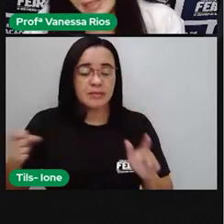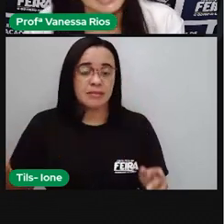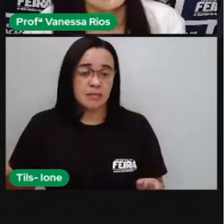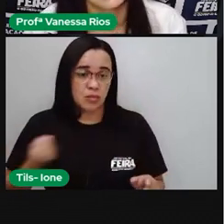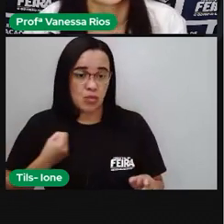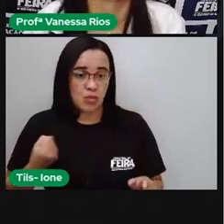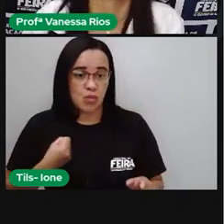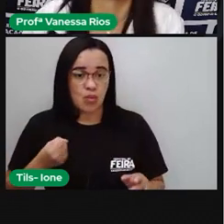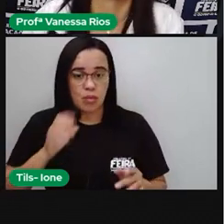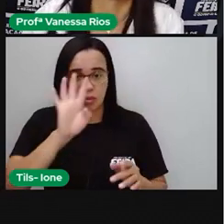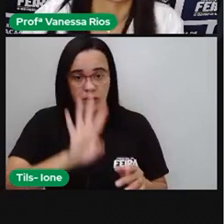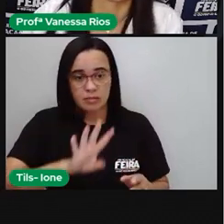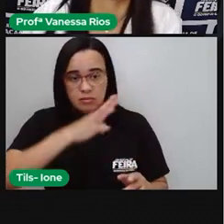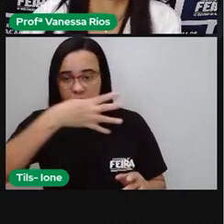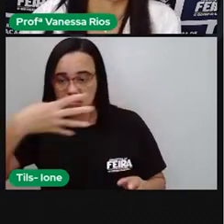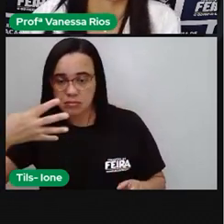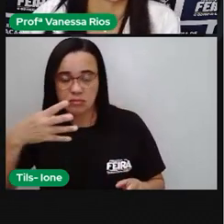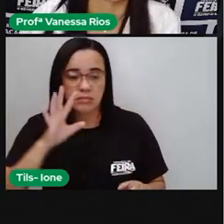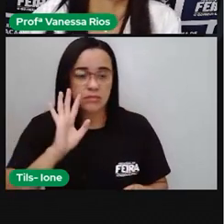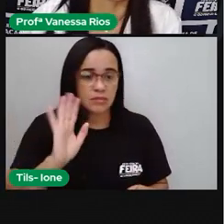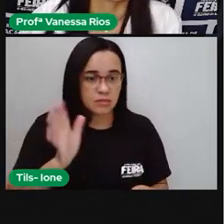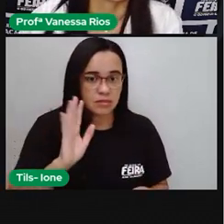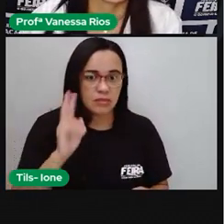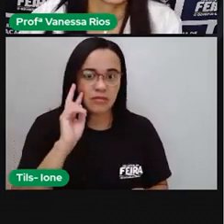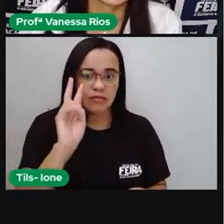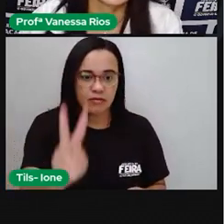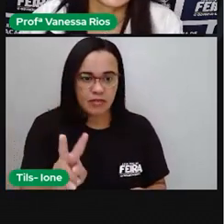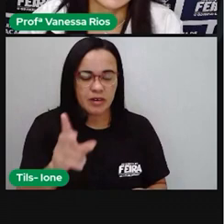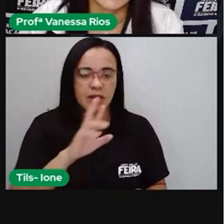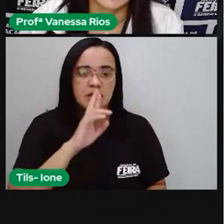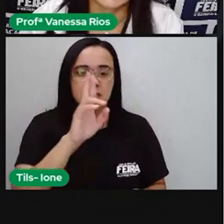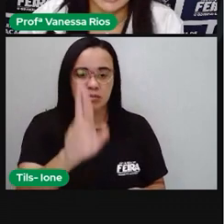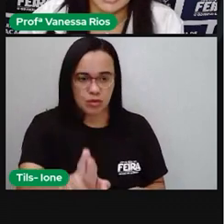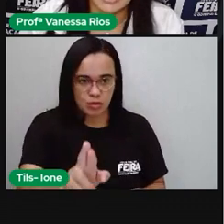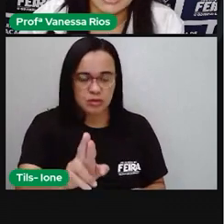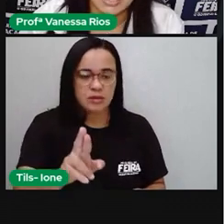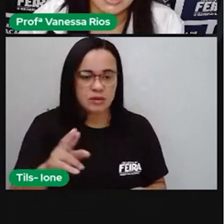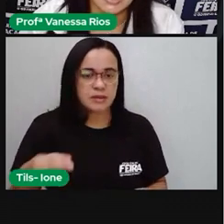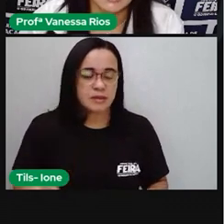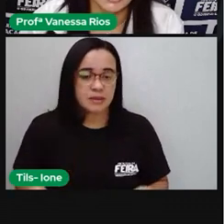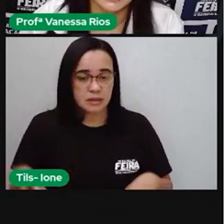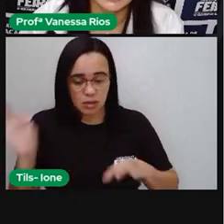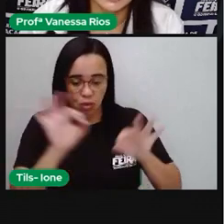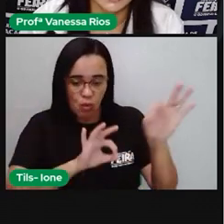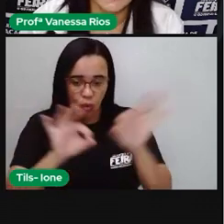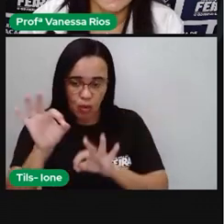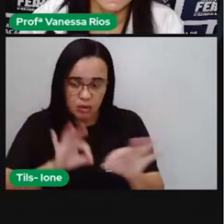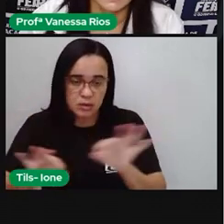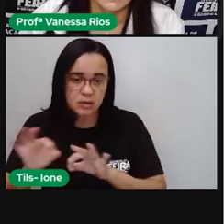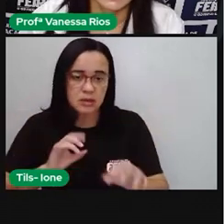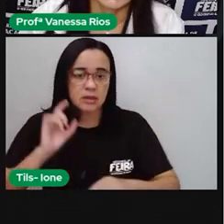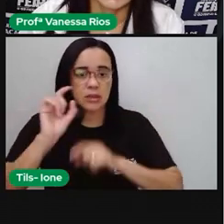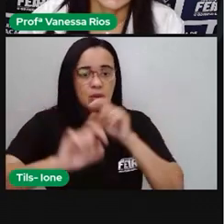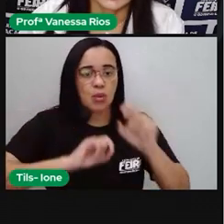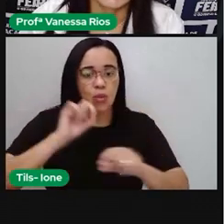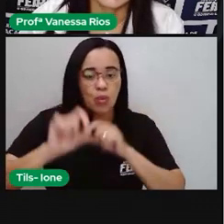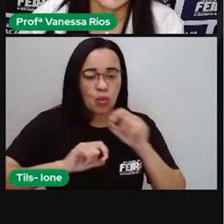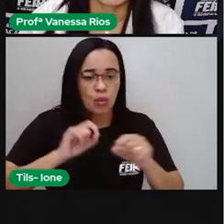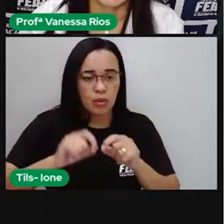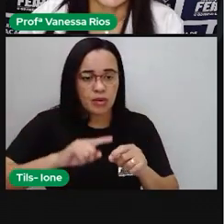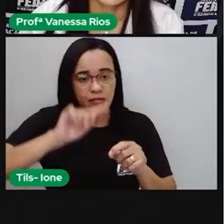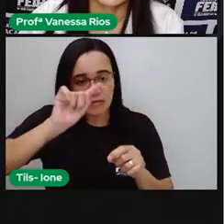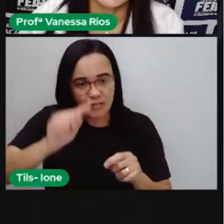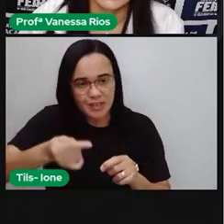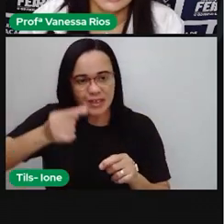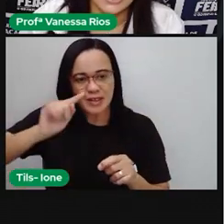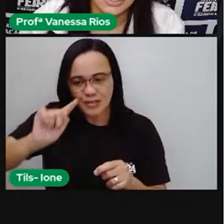tabela para que a gente observe aí os resultados. Lembrando que na hora da organização, olha só, vírgula